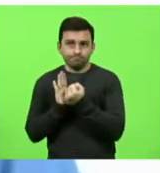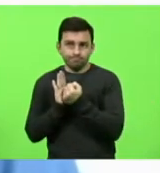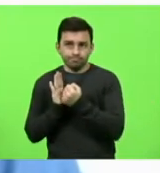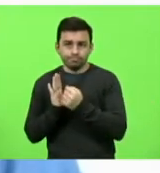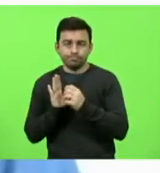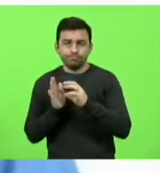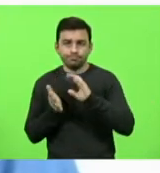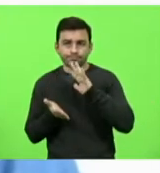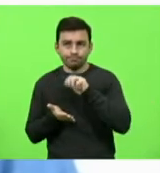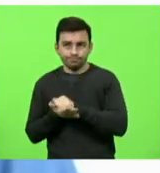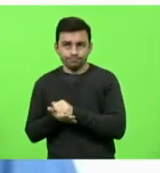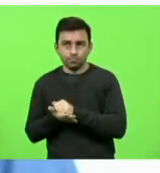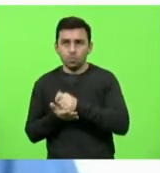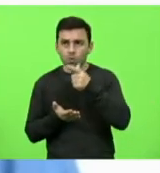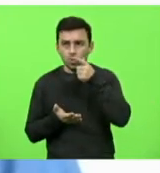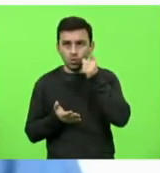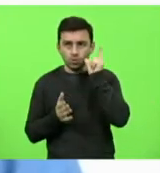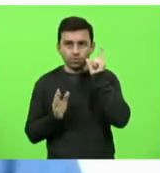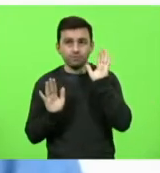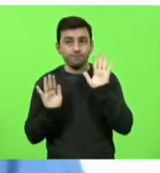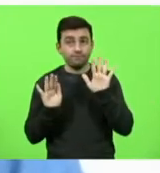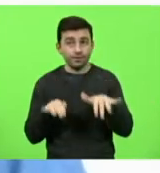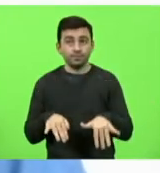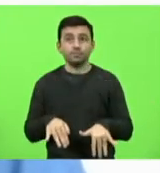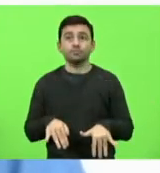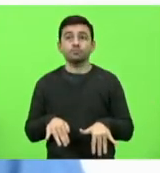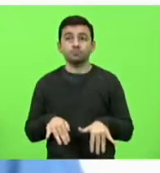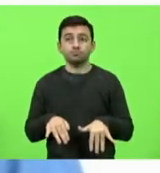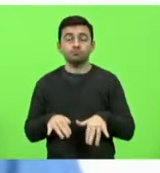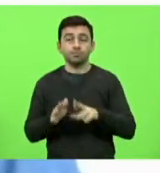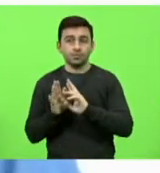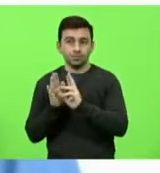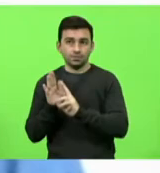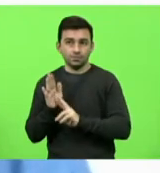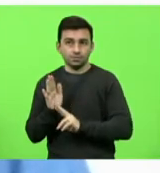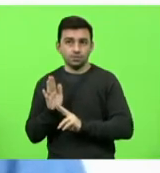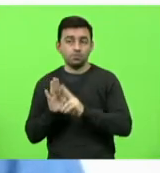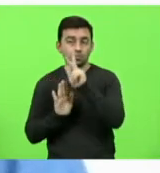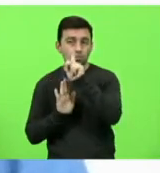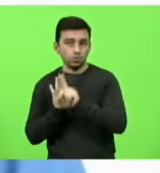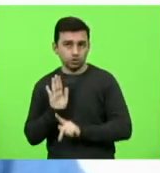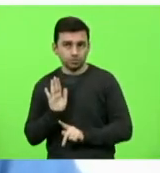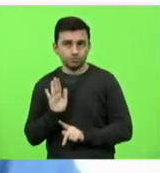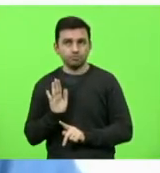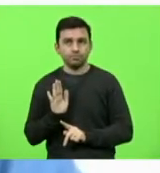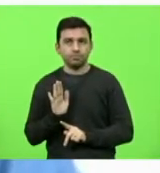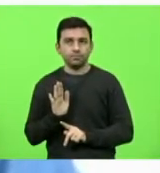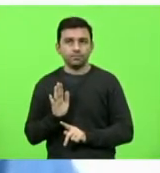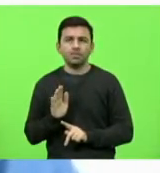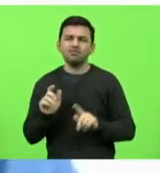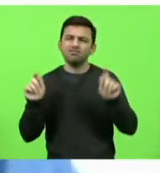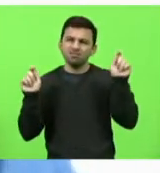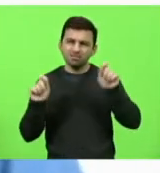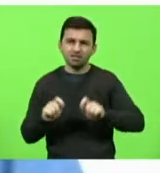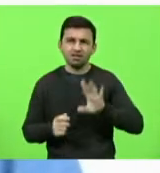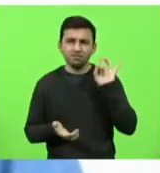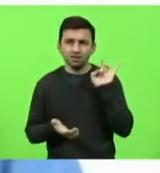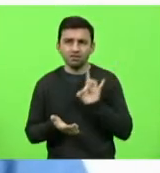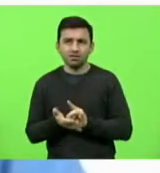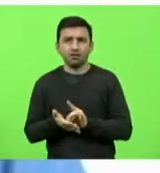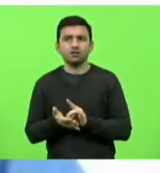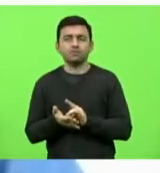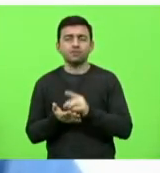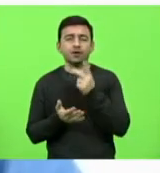concluída a redação desse projeto, para que possamos efetivamente dizer